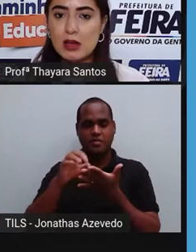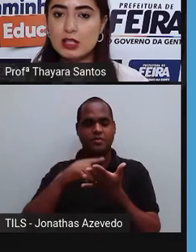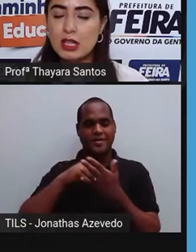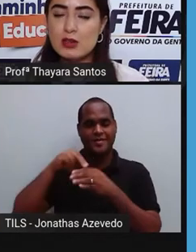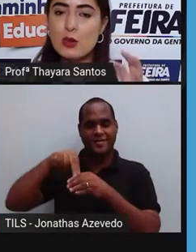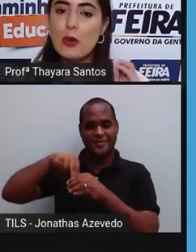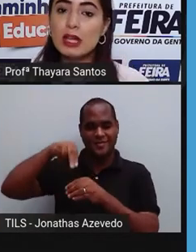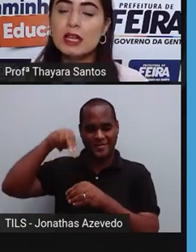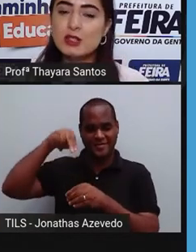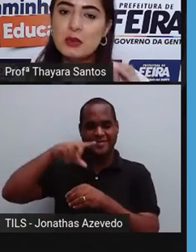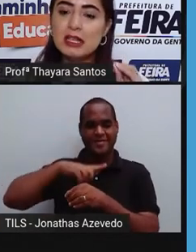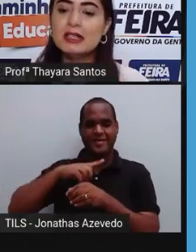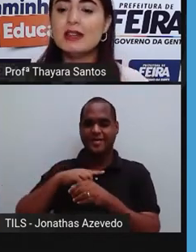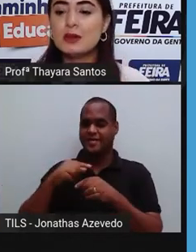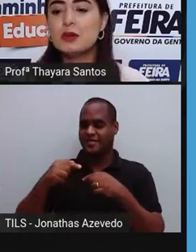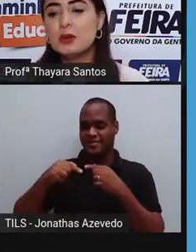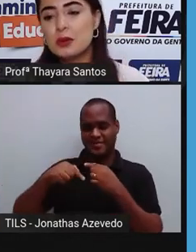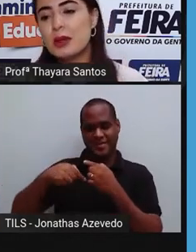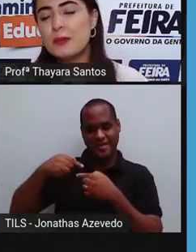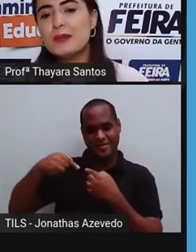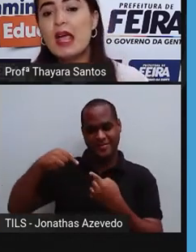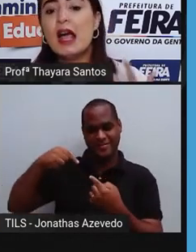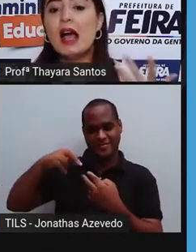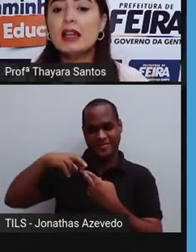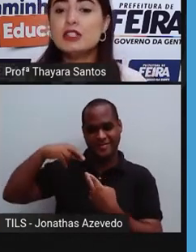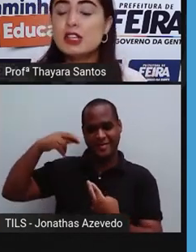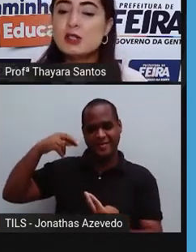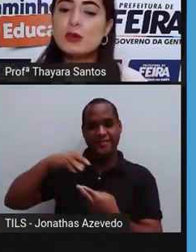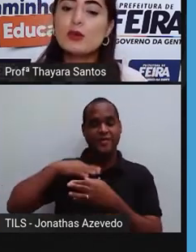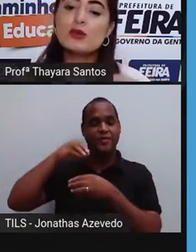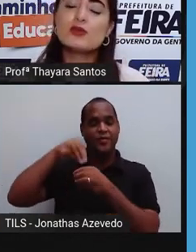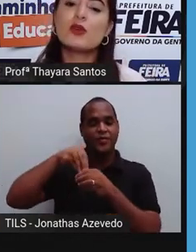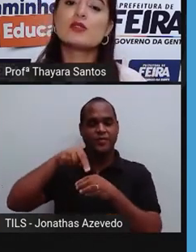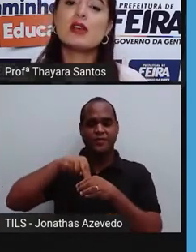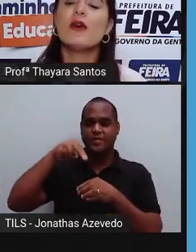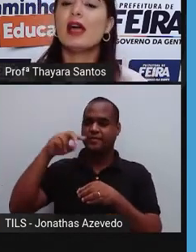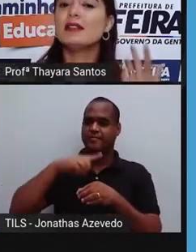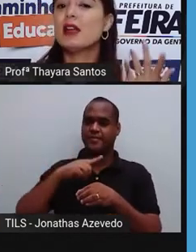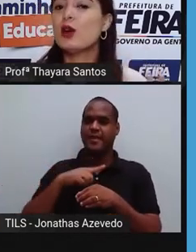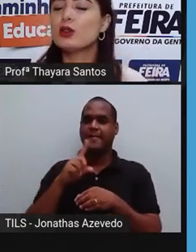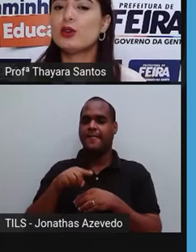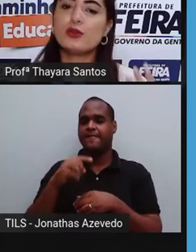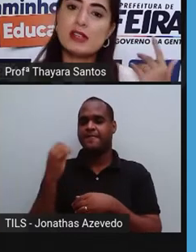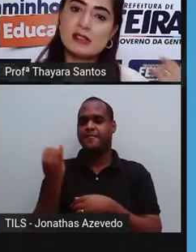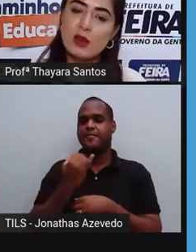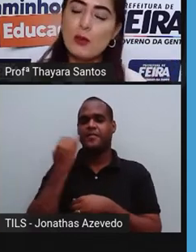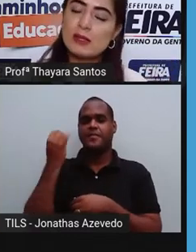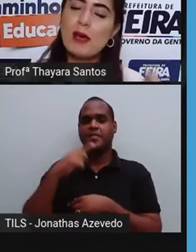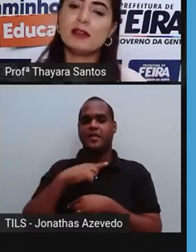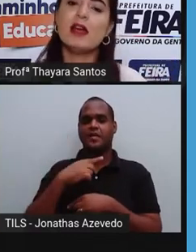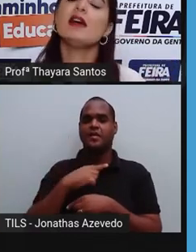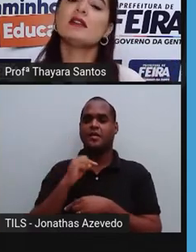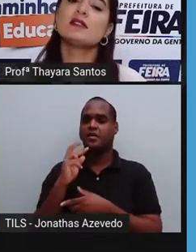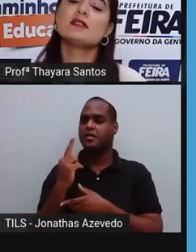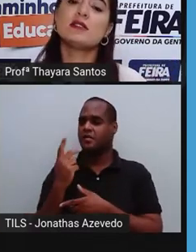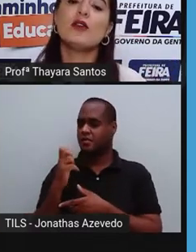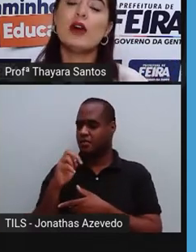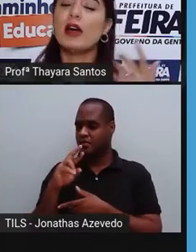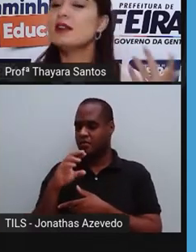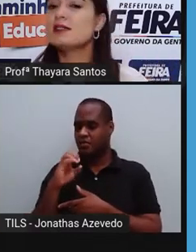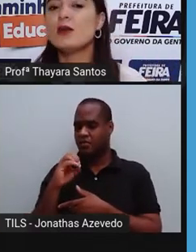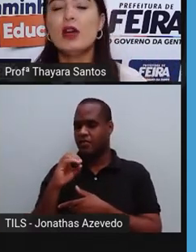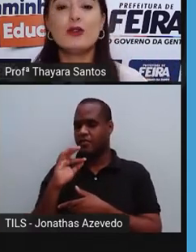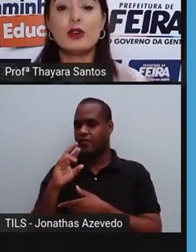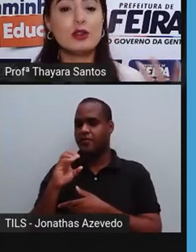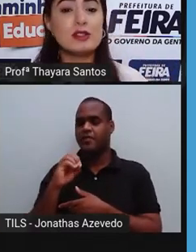né? Tem um material genético guardadinho ali dentro do núcleo. Além disso, os fungos são heterótrofos, assim como as bactérias. Eles não